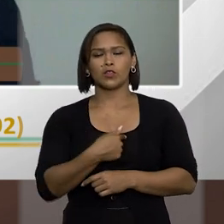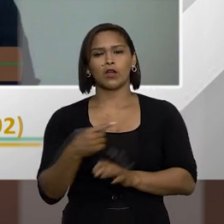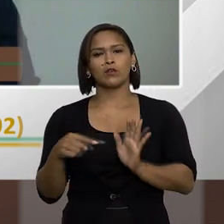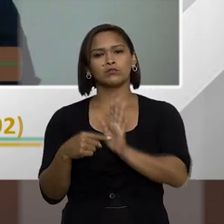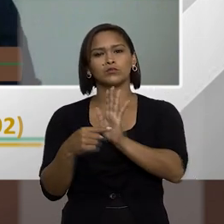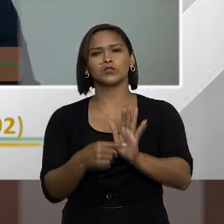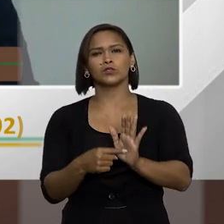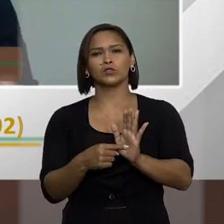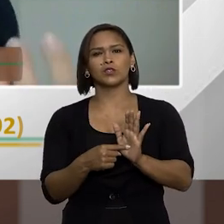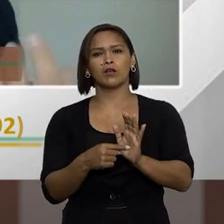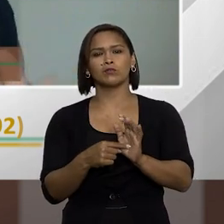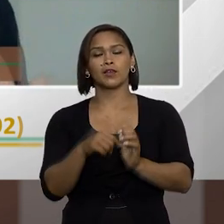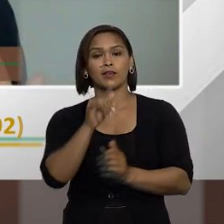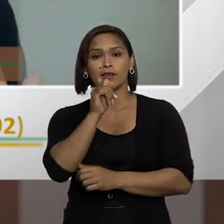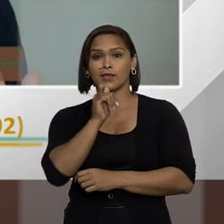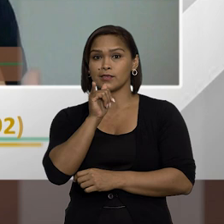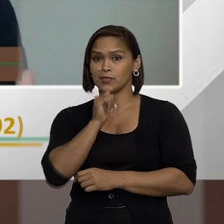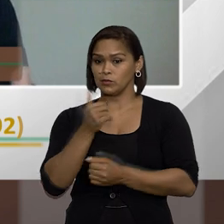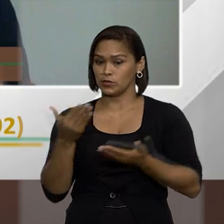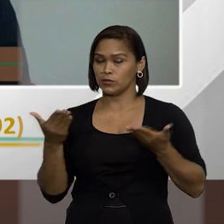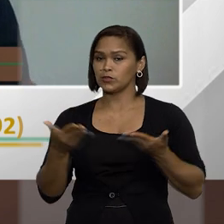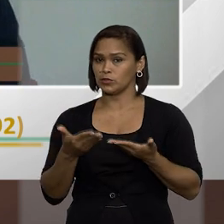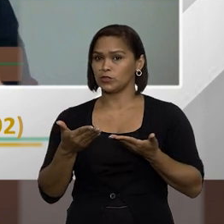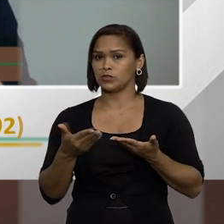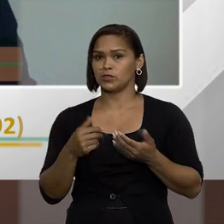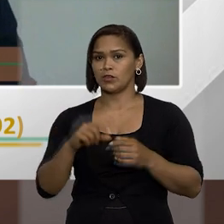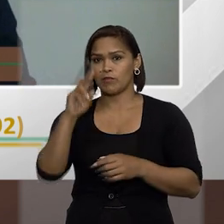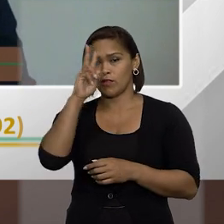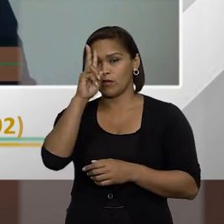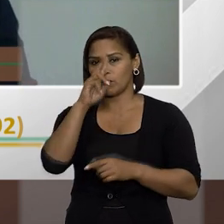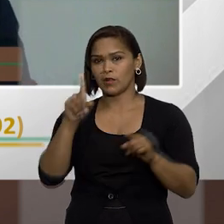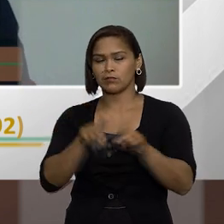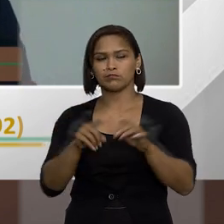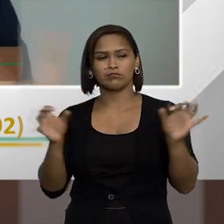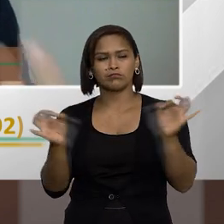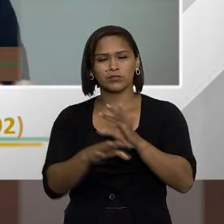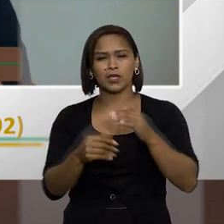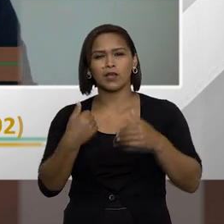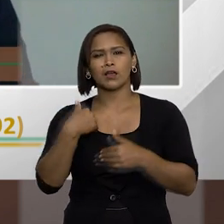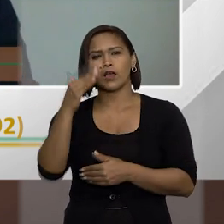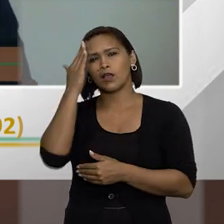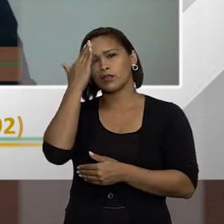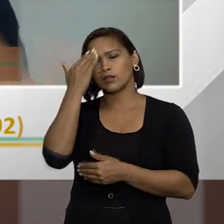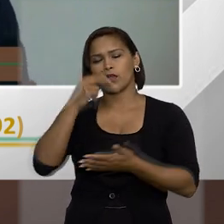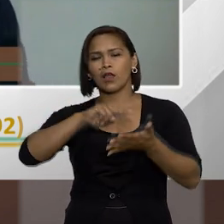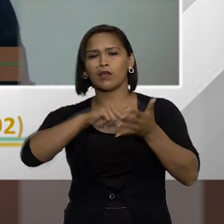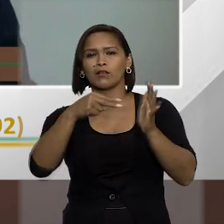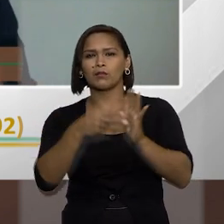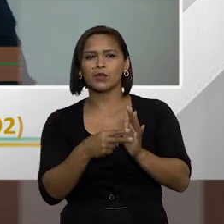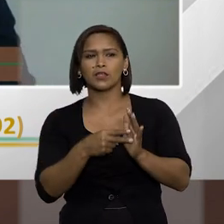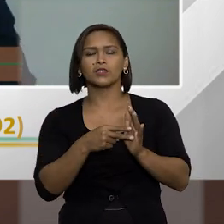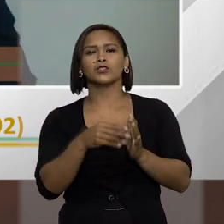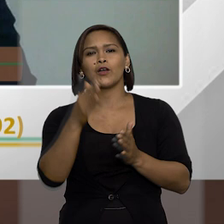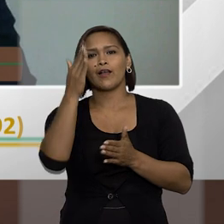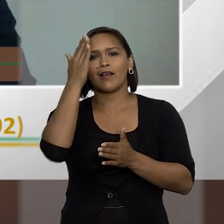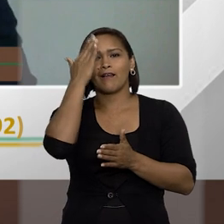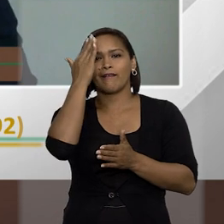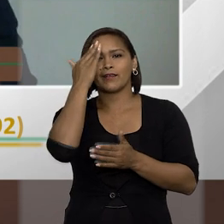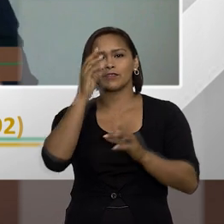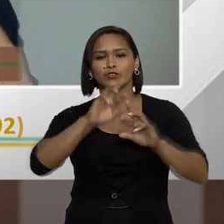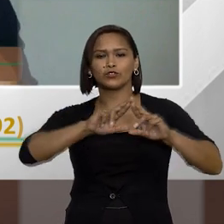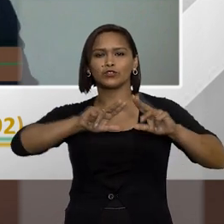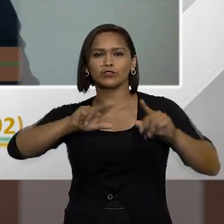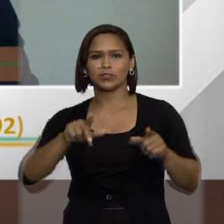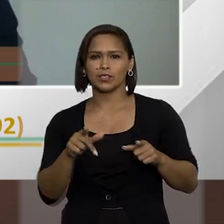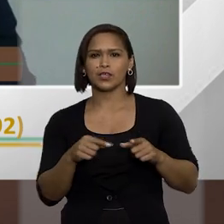estamos diante de um rol exemplificativo, né, em que acaba dando margem a interpretações, né, interpretações,